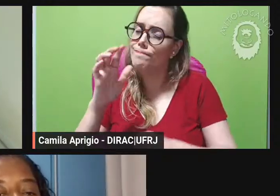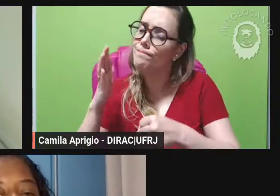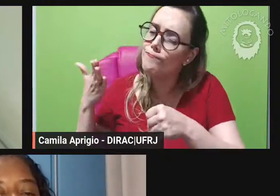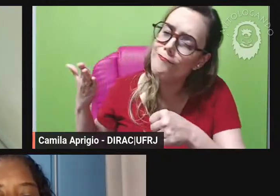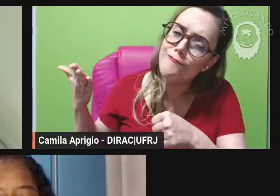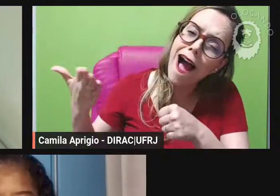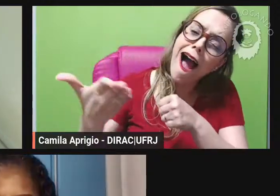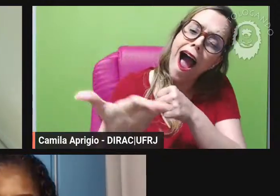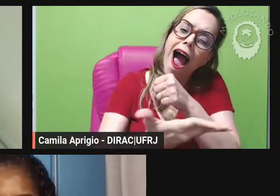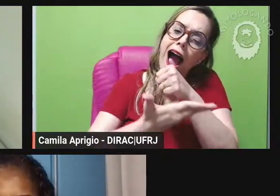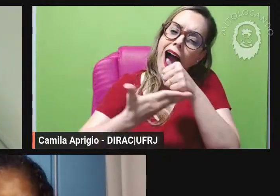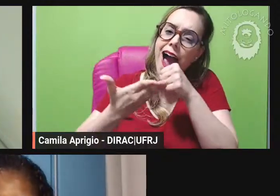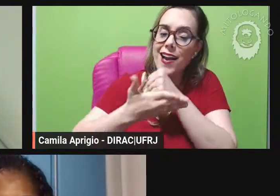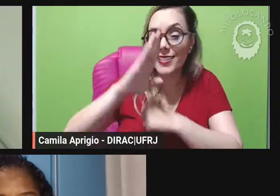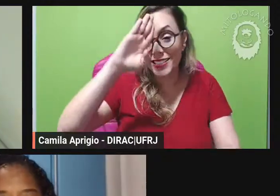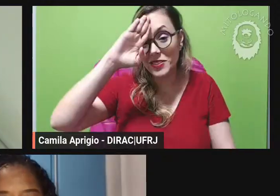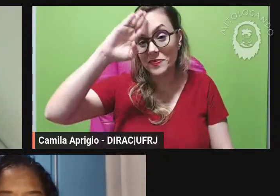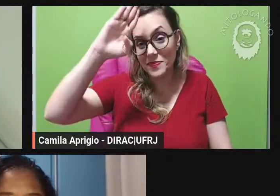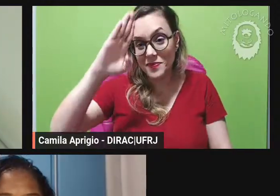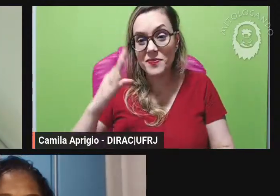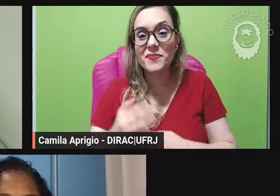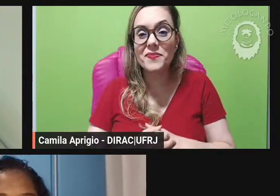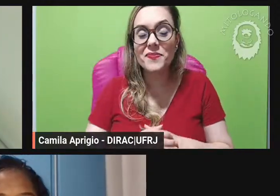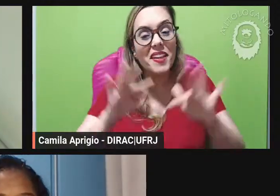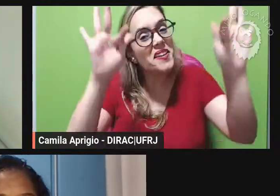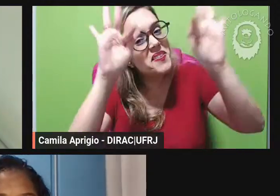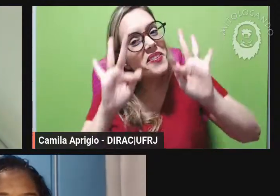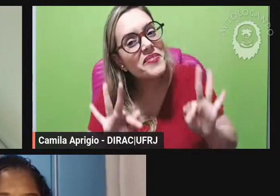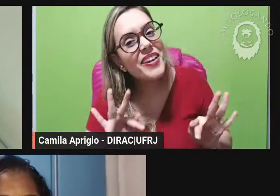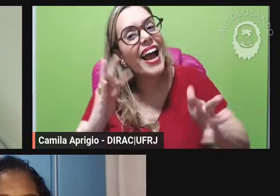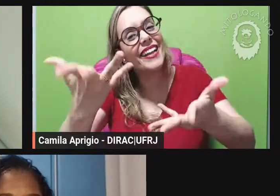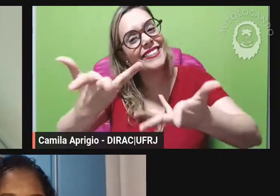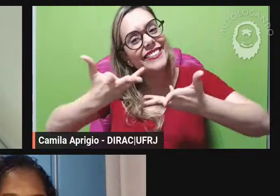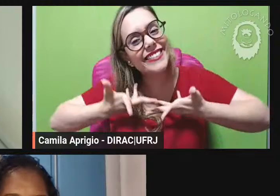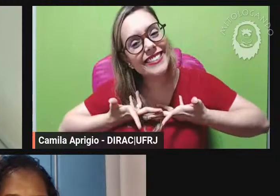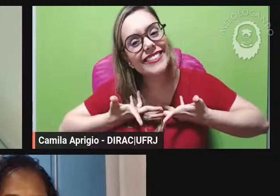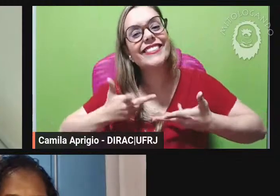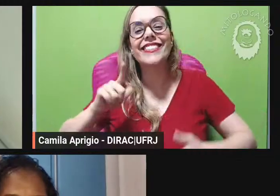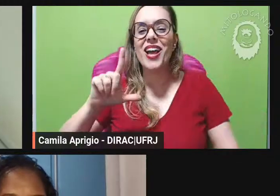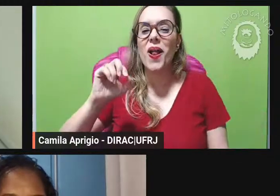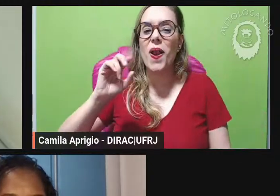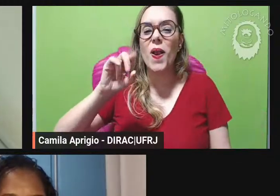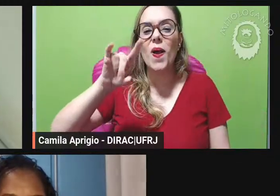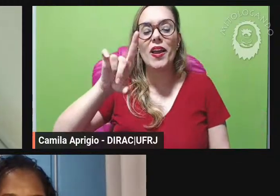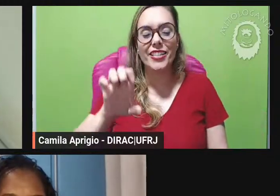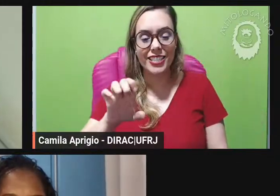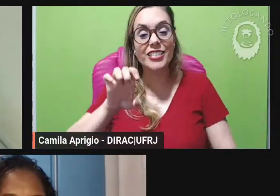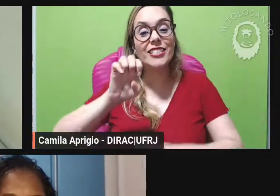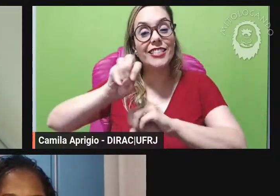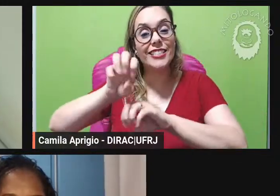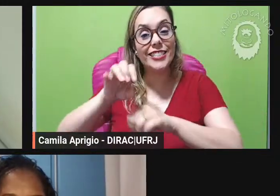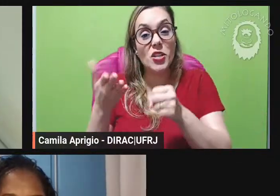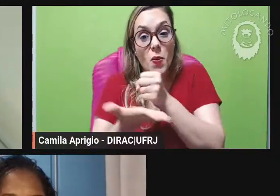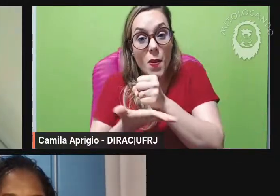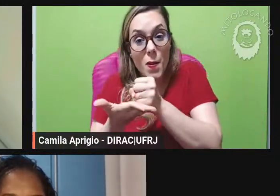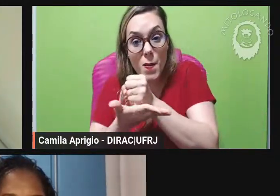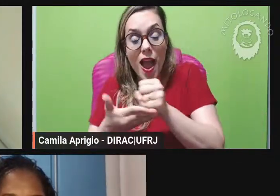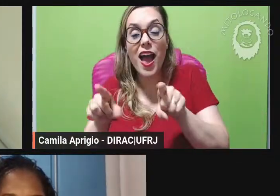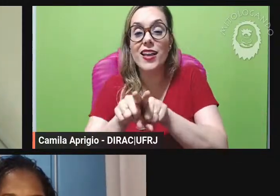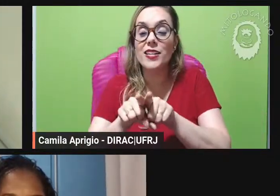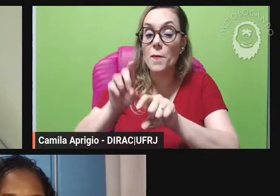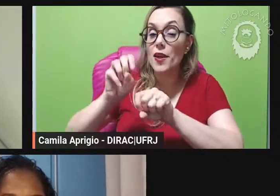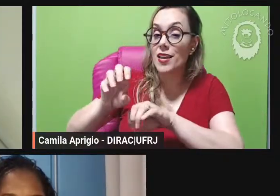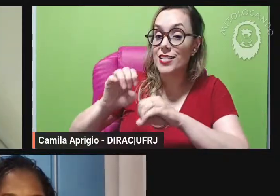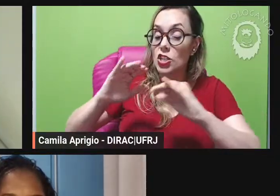que eu apresento a vocês Lloyd Nascimento de Souza professora de ensino básico e superior fez parte do